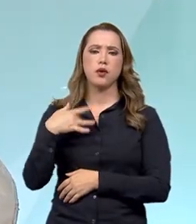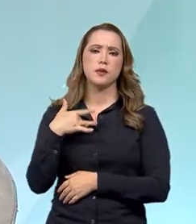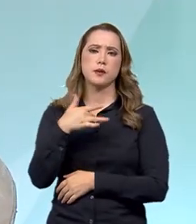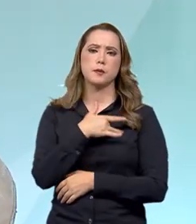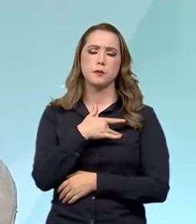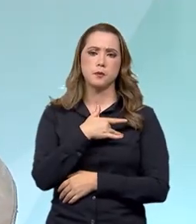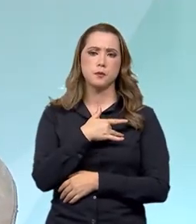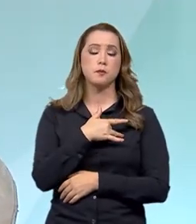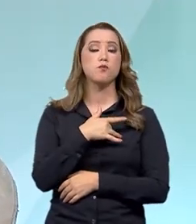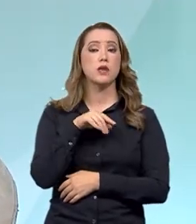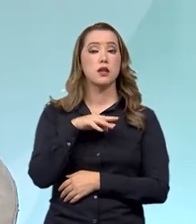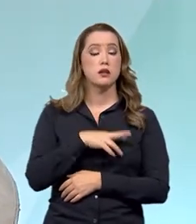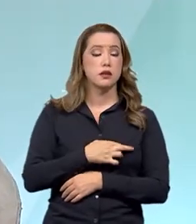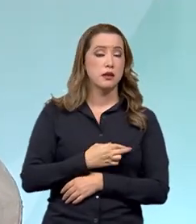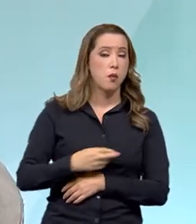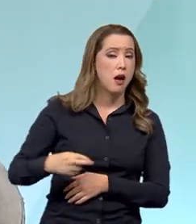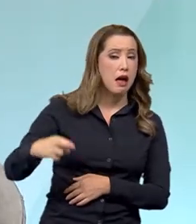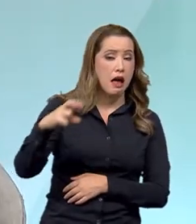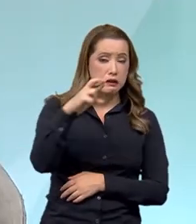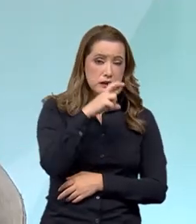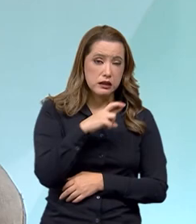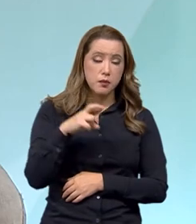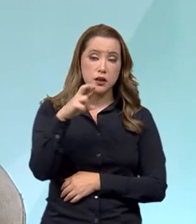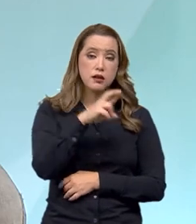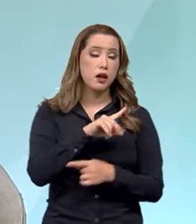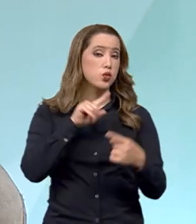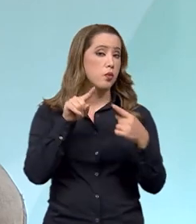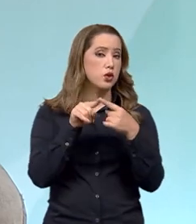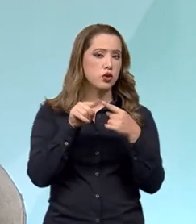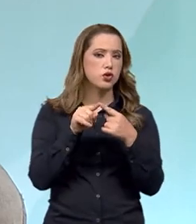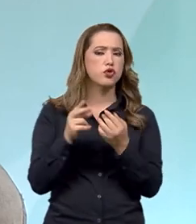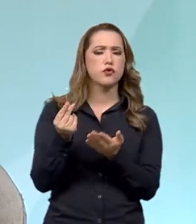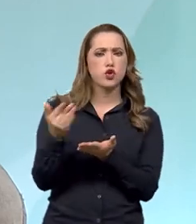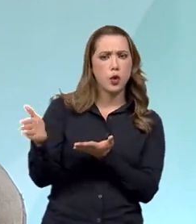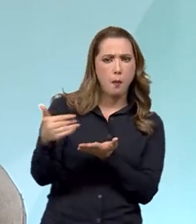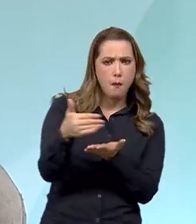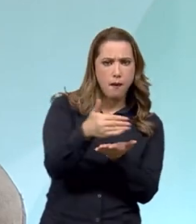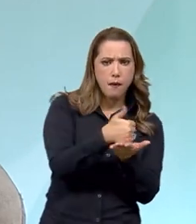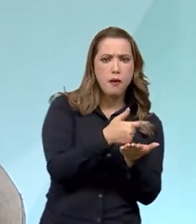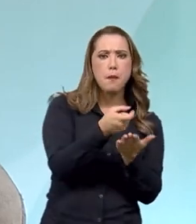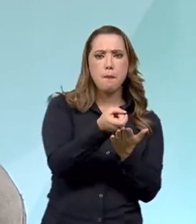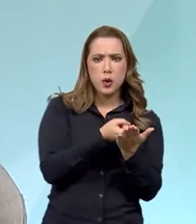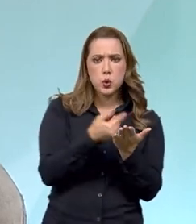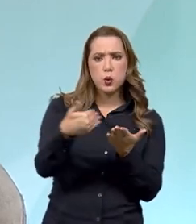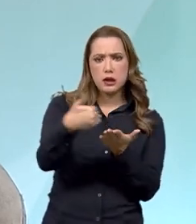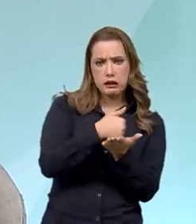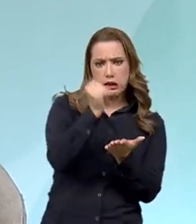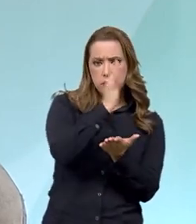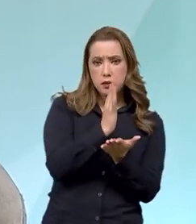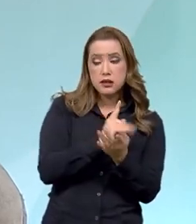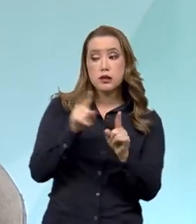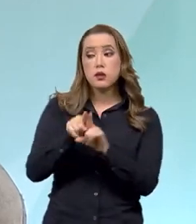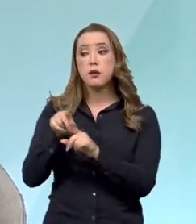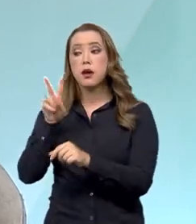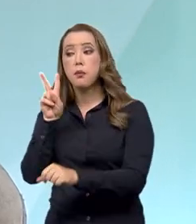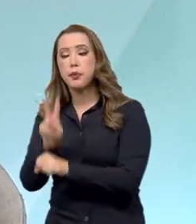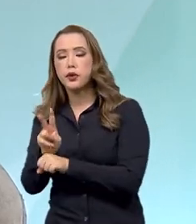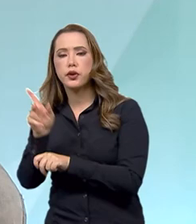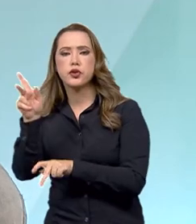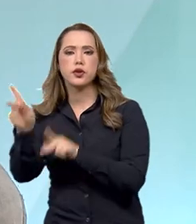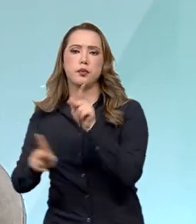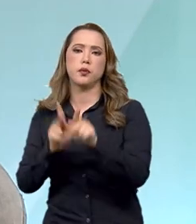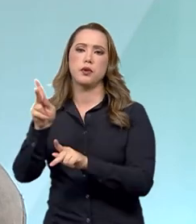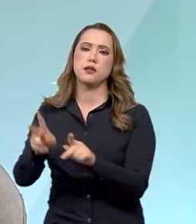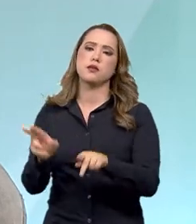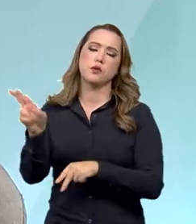Então, a rastreabilidade visa não só a arrecadação, mas com a proteção do consumidor brasileiro. Então, você conhece